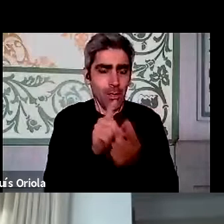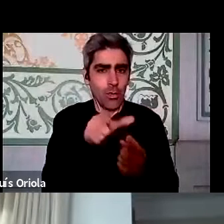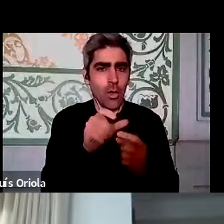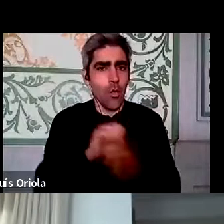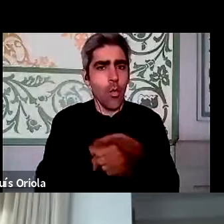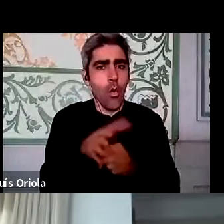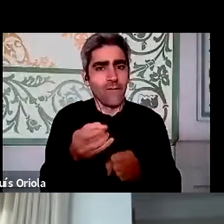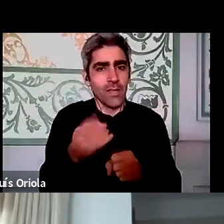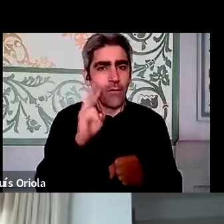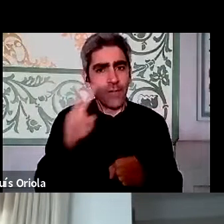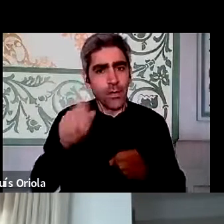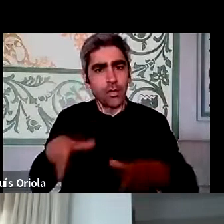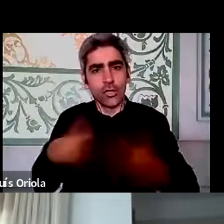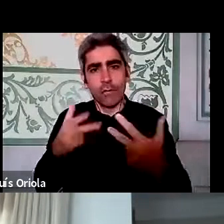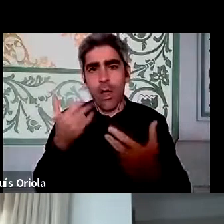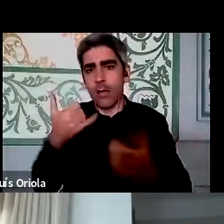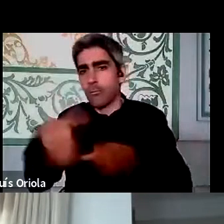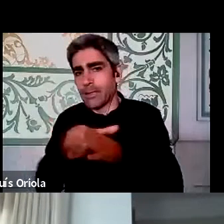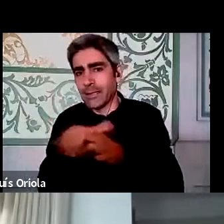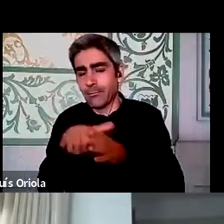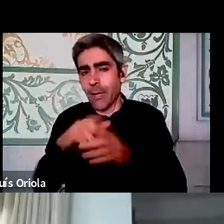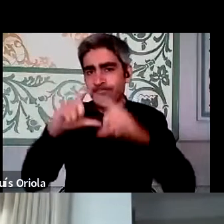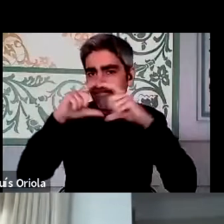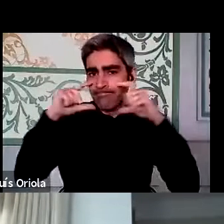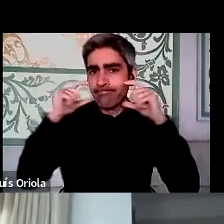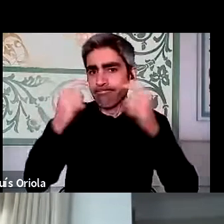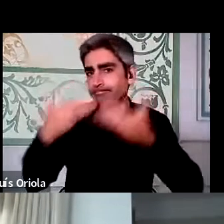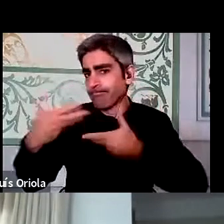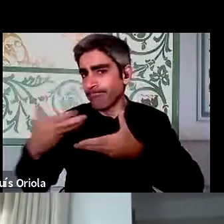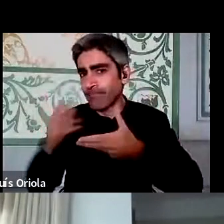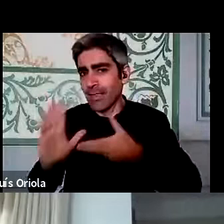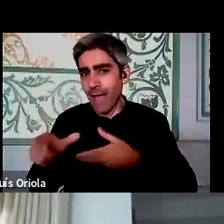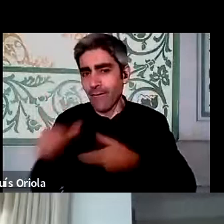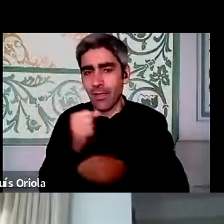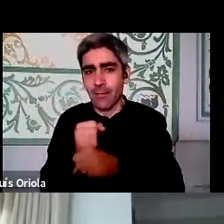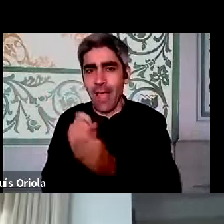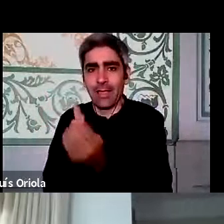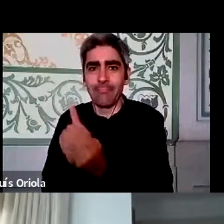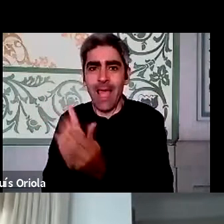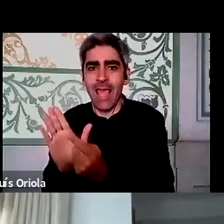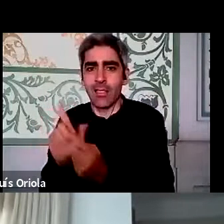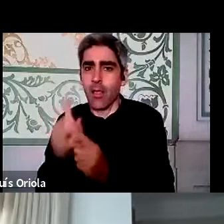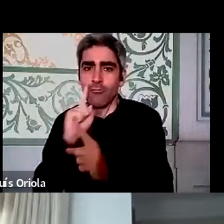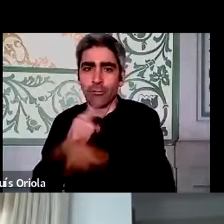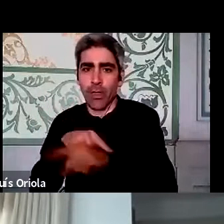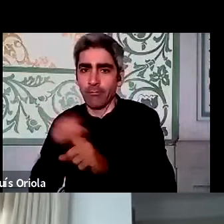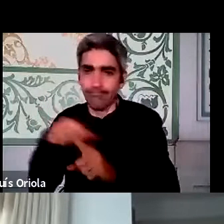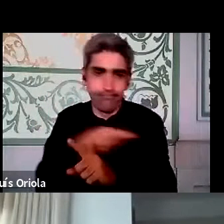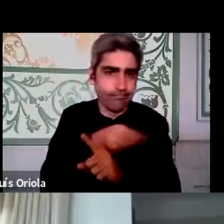chamadas a participar com a máscara posta, porque ainda estava no sítio de atendimento dos doentes. Ou seja,